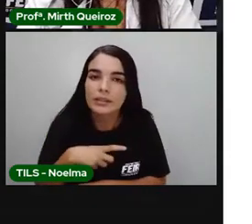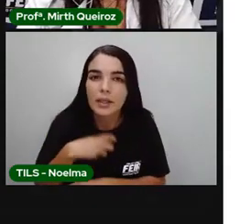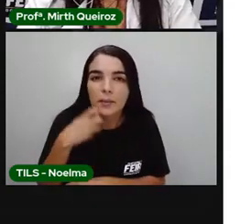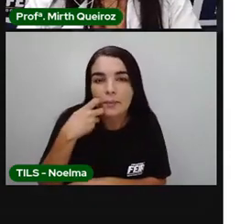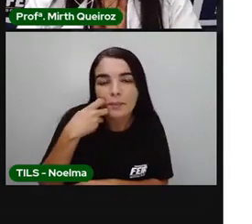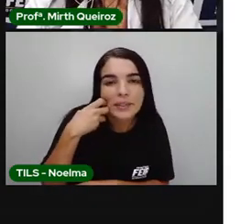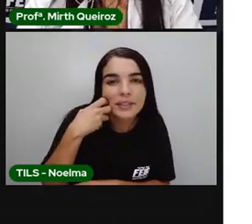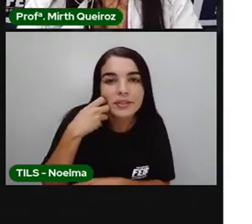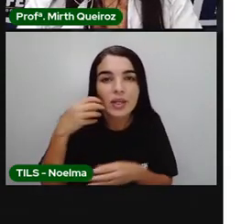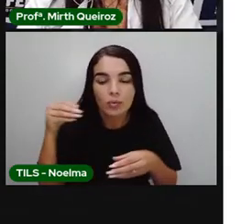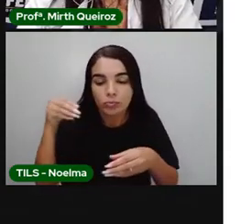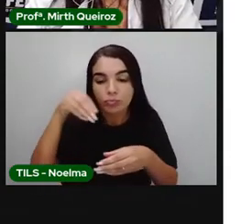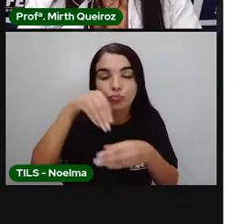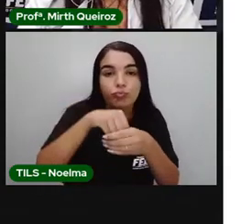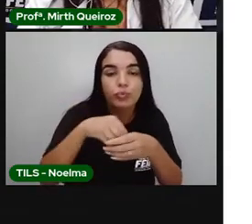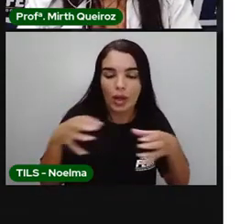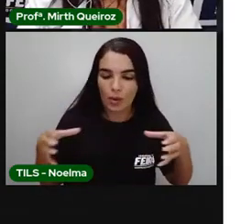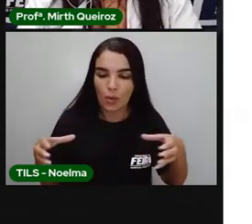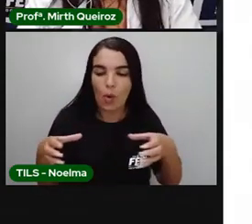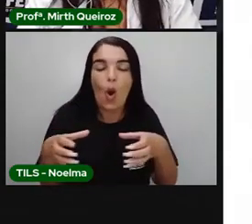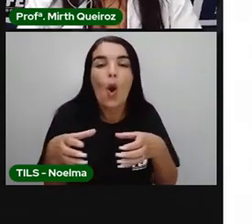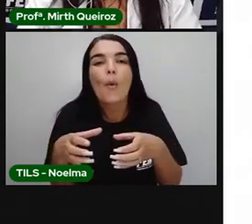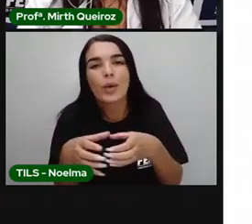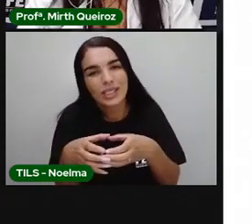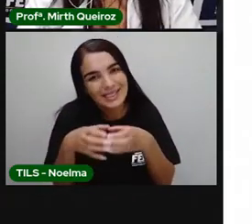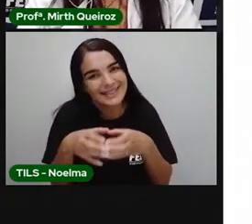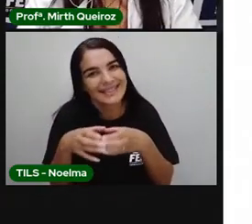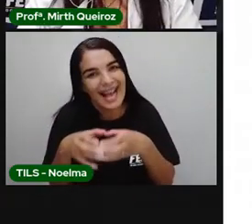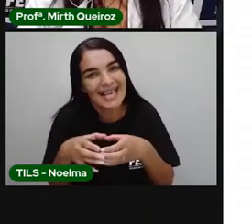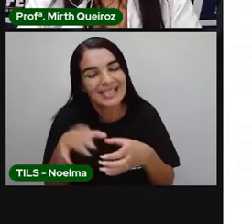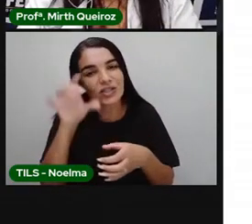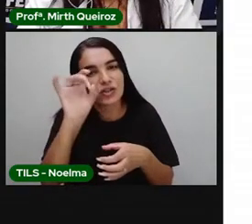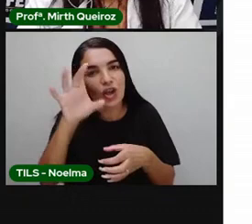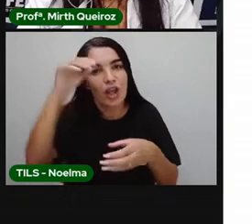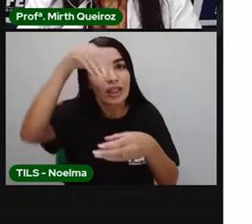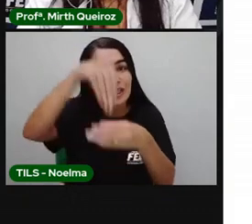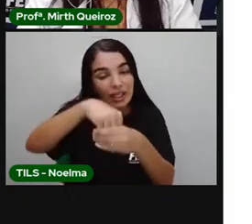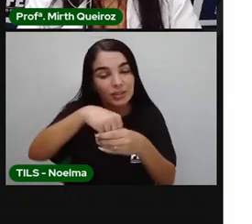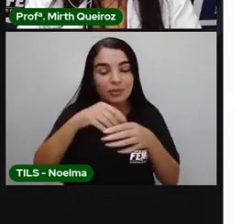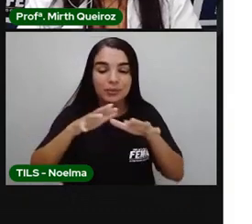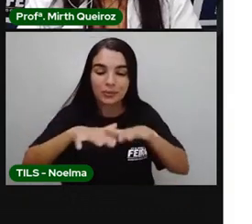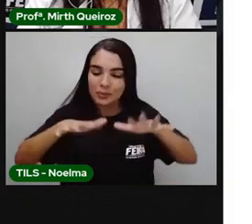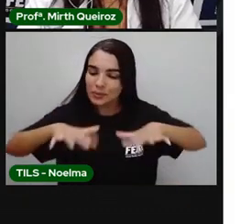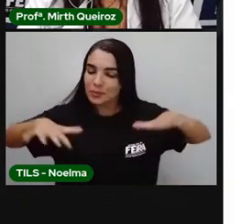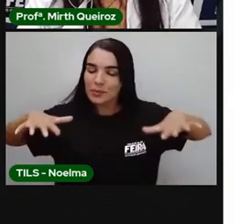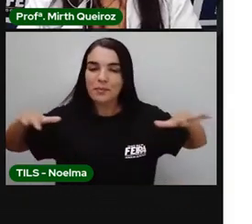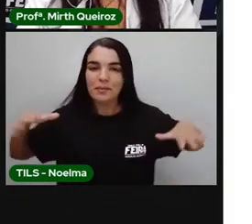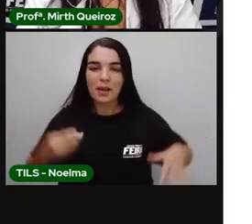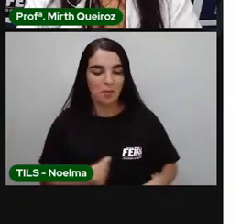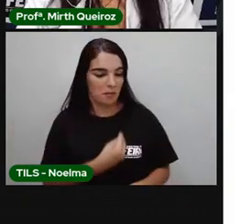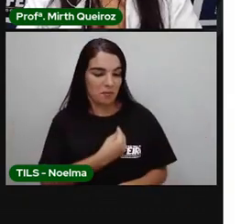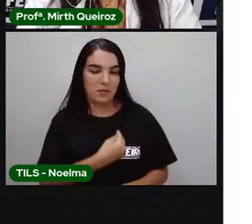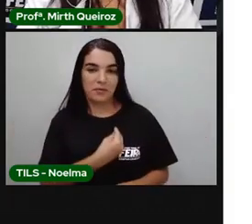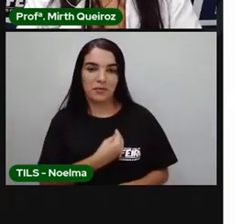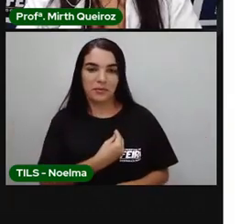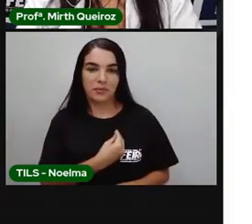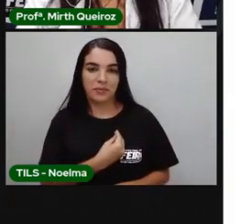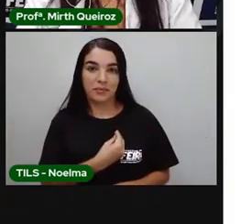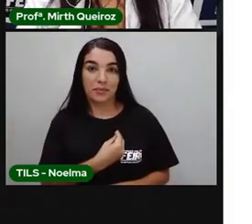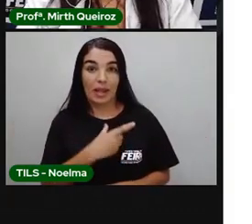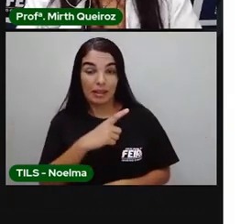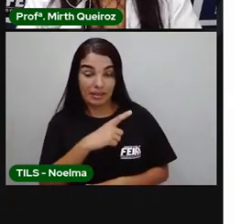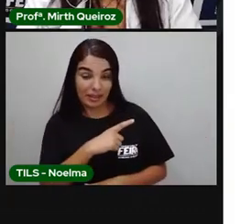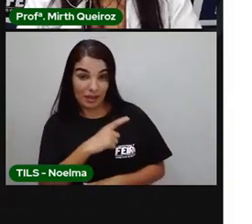constituir aí os fatores bióticos, os fatores que têm vida, né? Os seres vivos. E